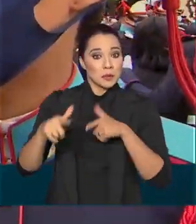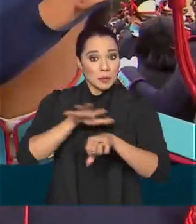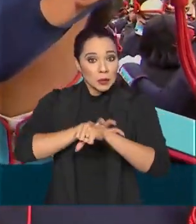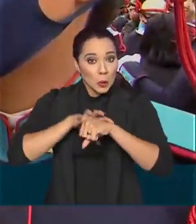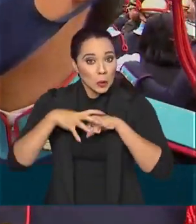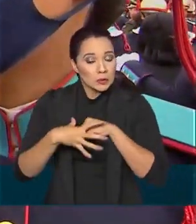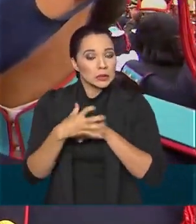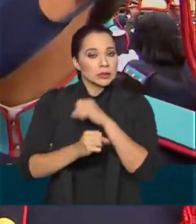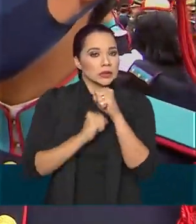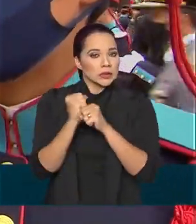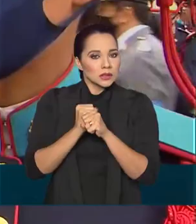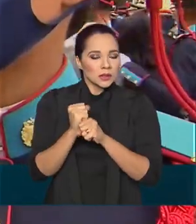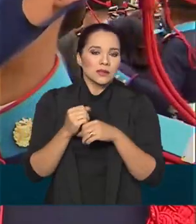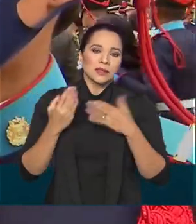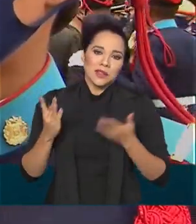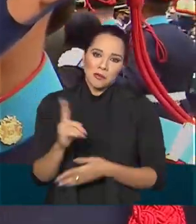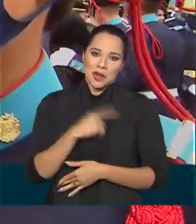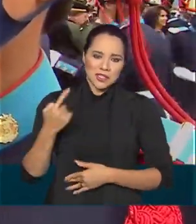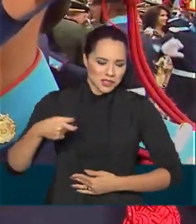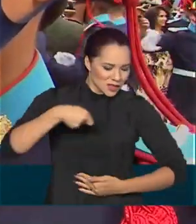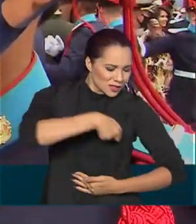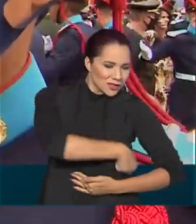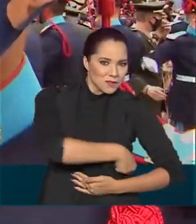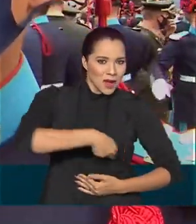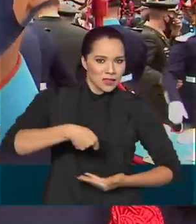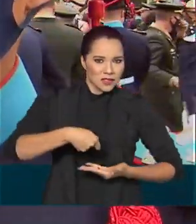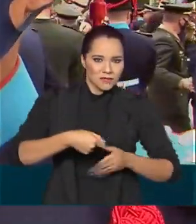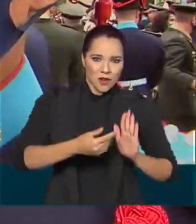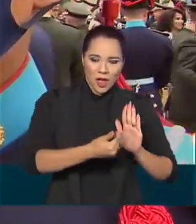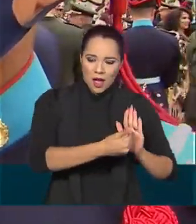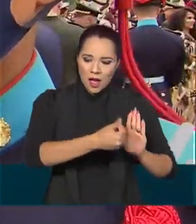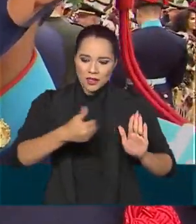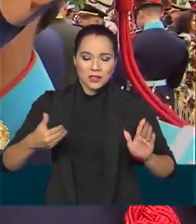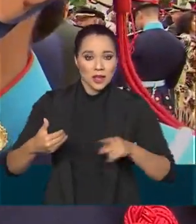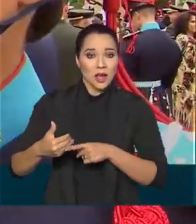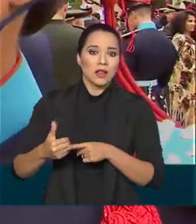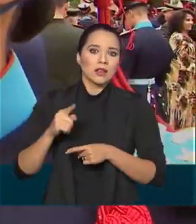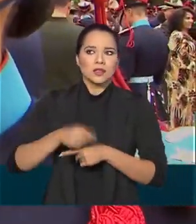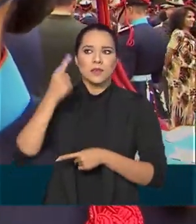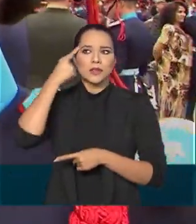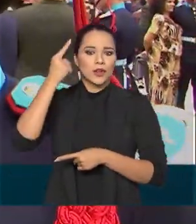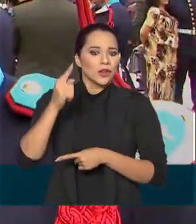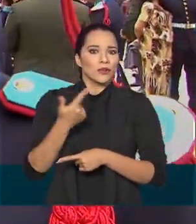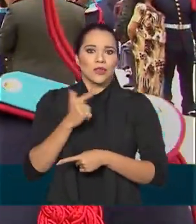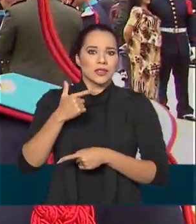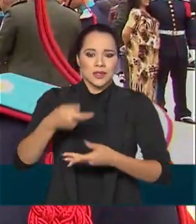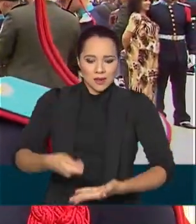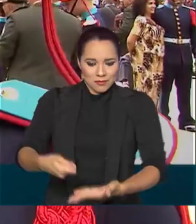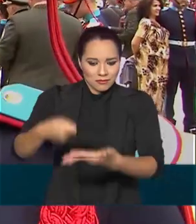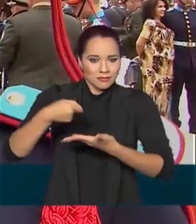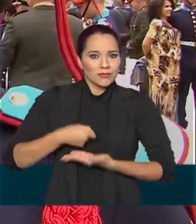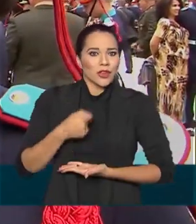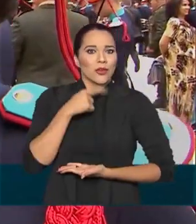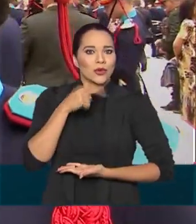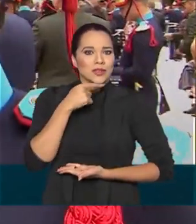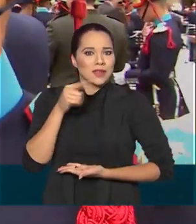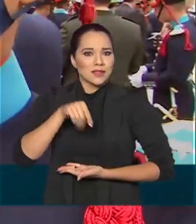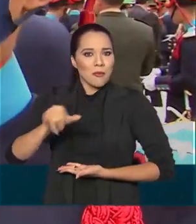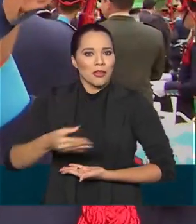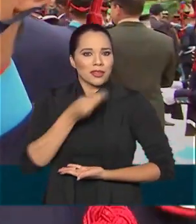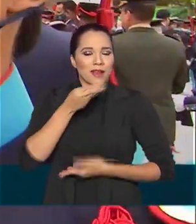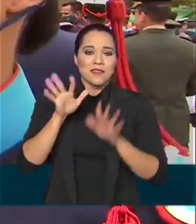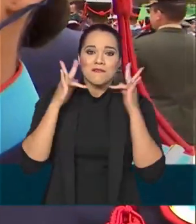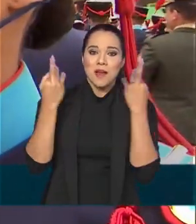esse ano, então para a gente o espadim foi adiado e a gente até achou que nem receberia o espadim, que não ia poder ter essa oportunidade.